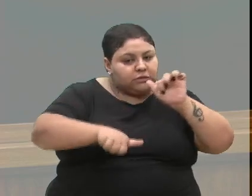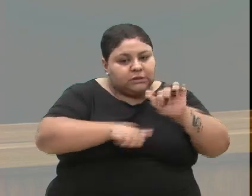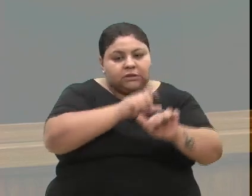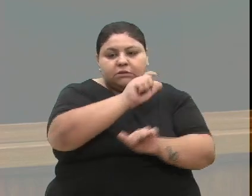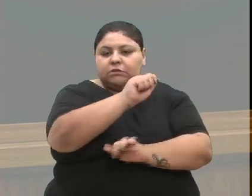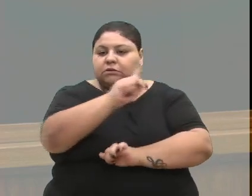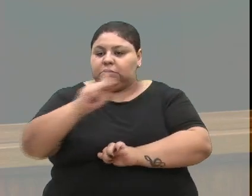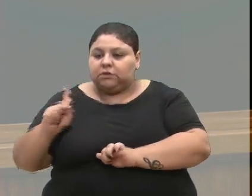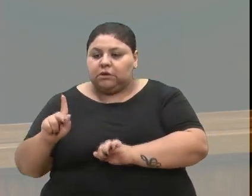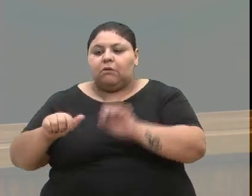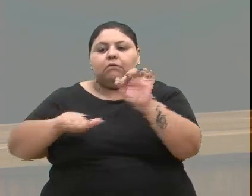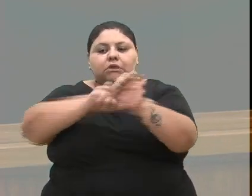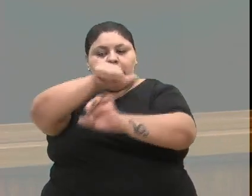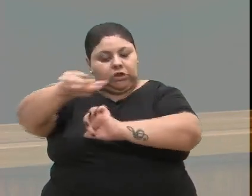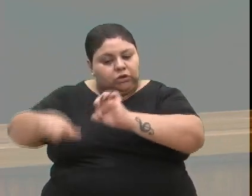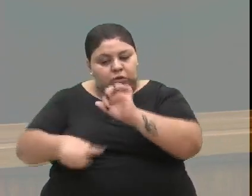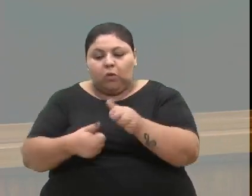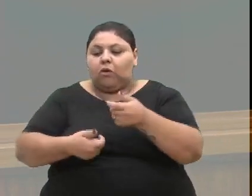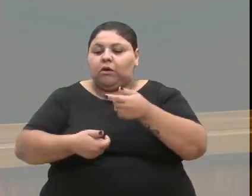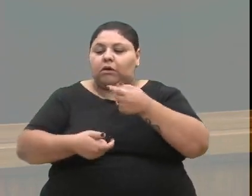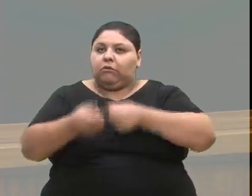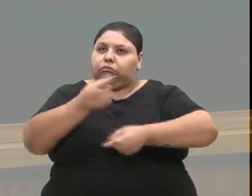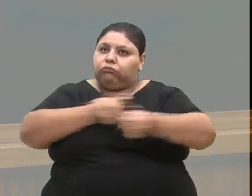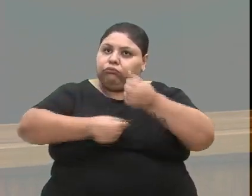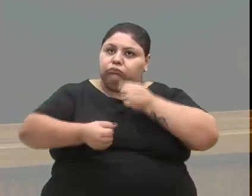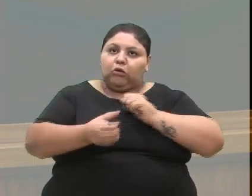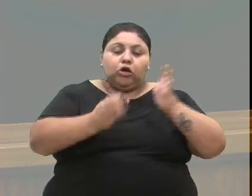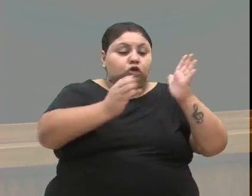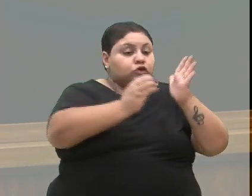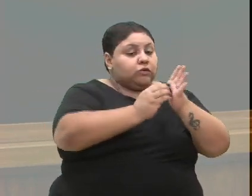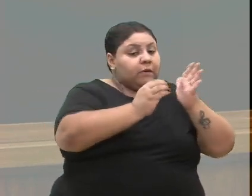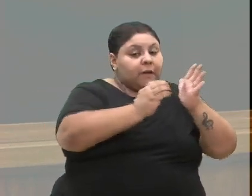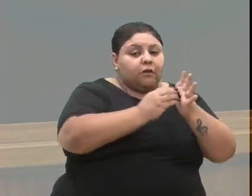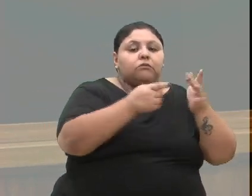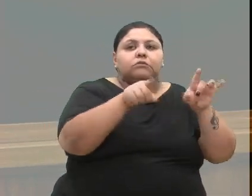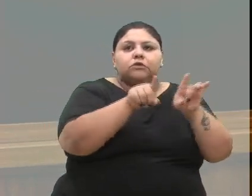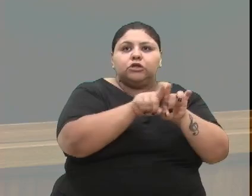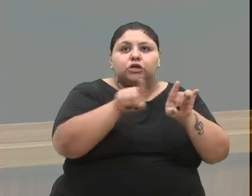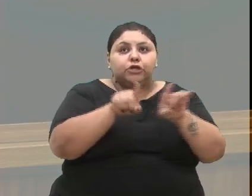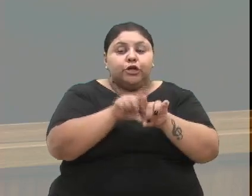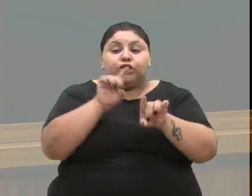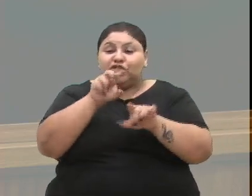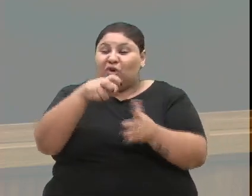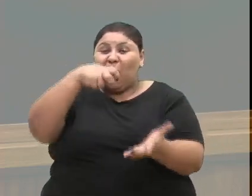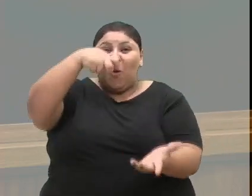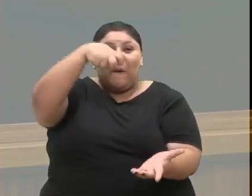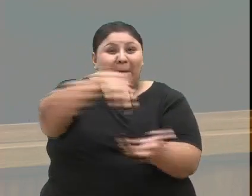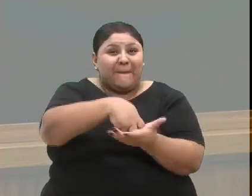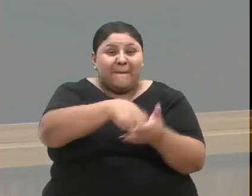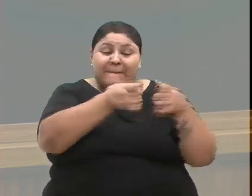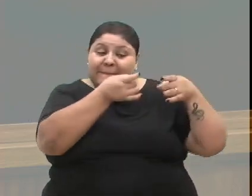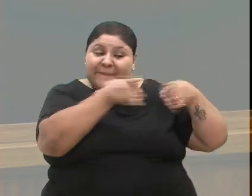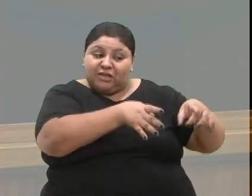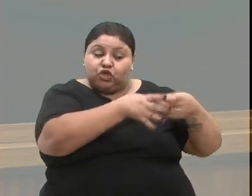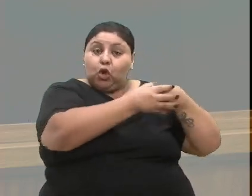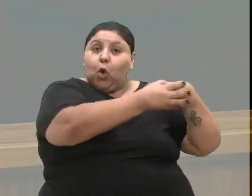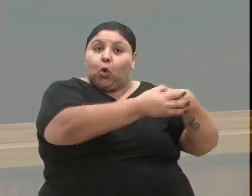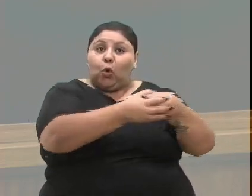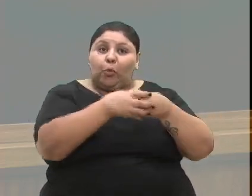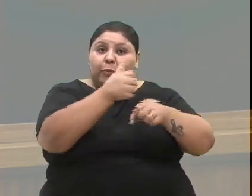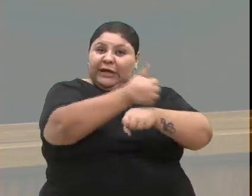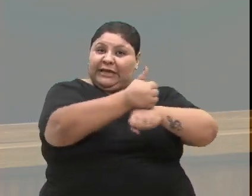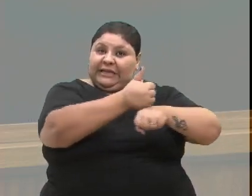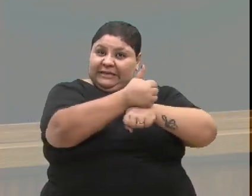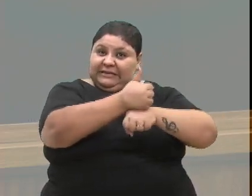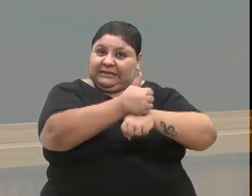administrativa, da reforma dos servidores que só puniu e prejudicou a categoria, esses